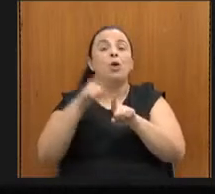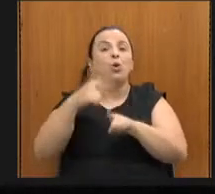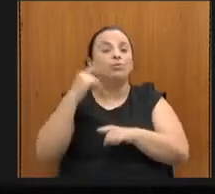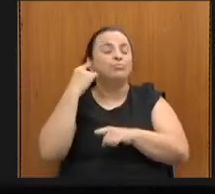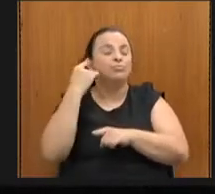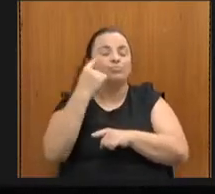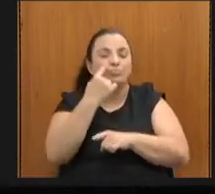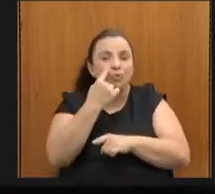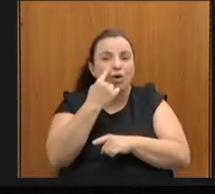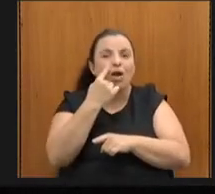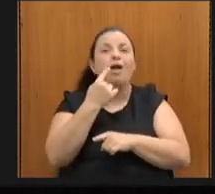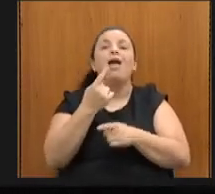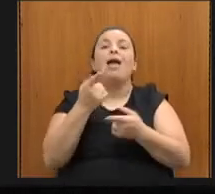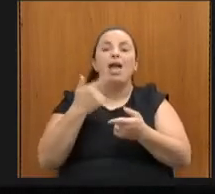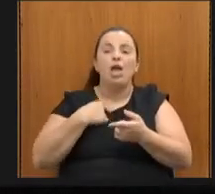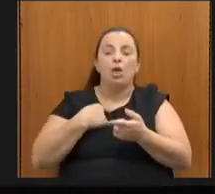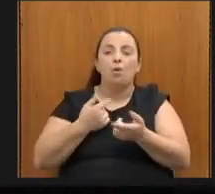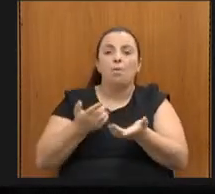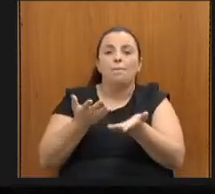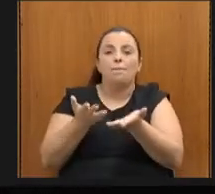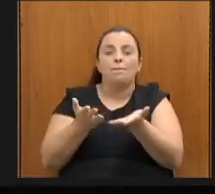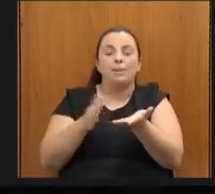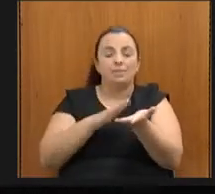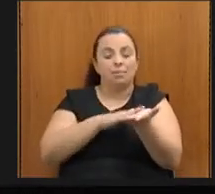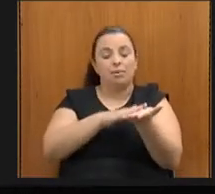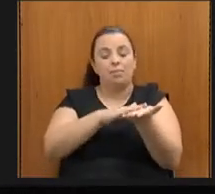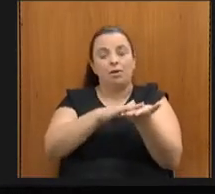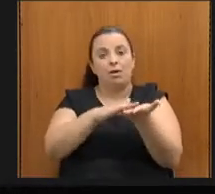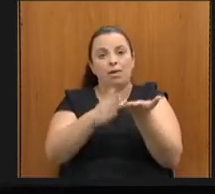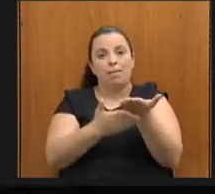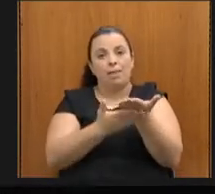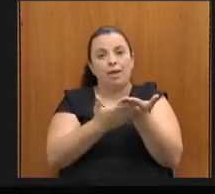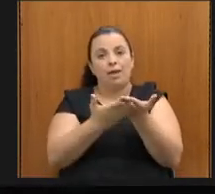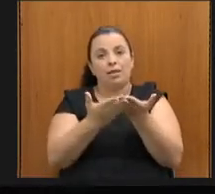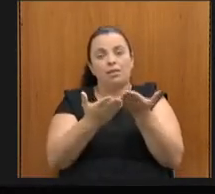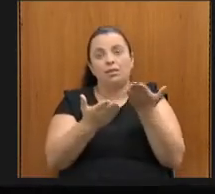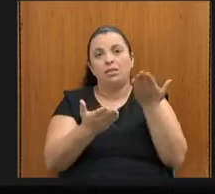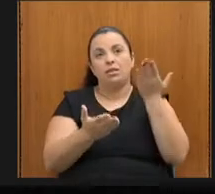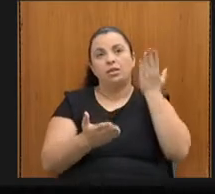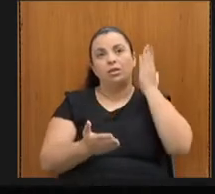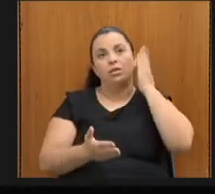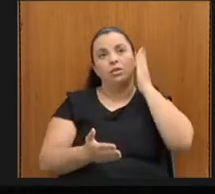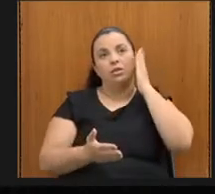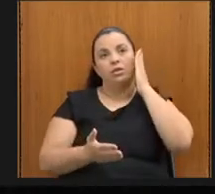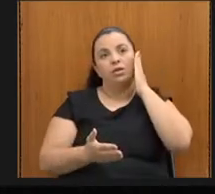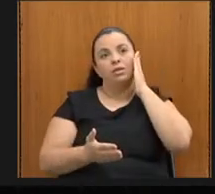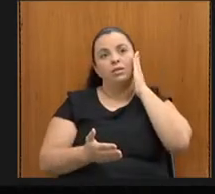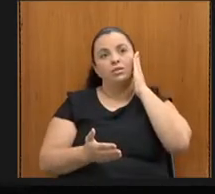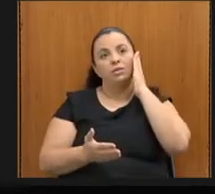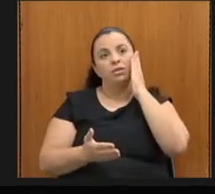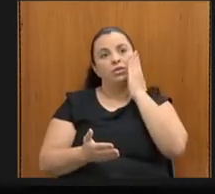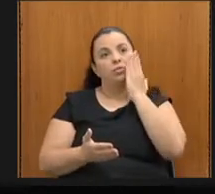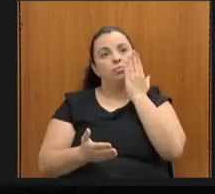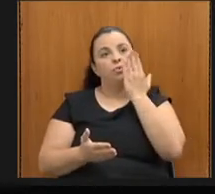aberta do lado esquerdo do meu rosto para o lado direito na minha cabeça.